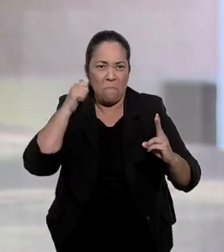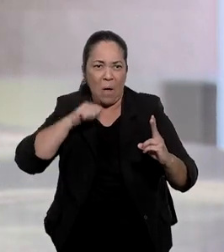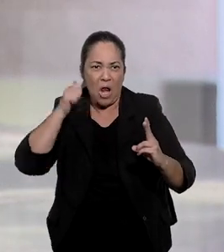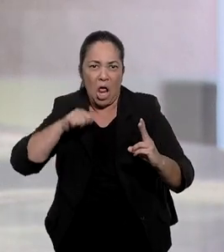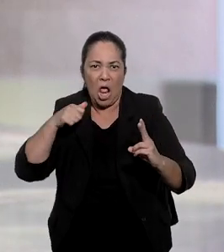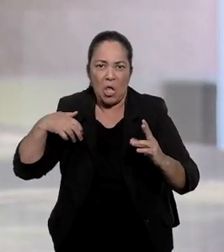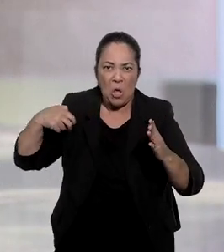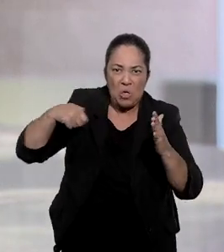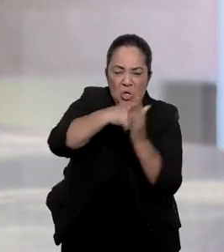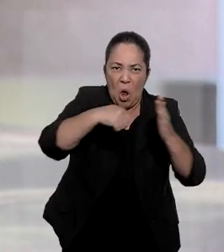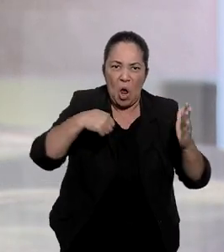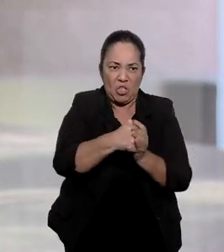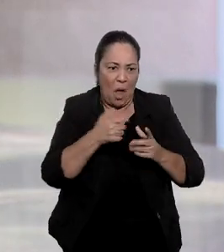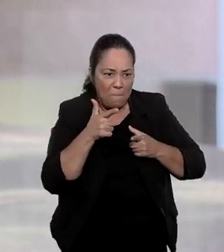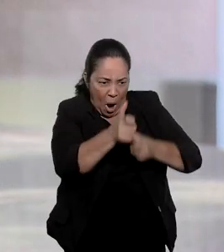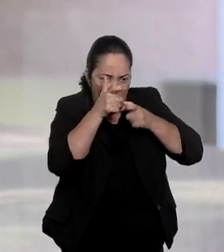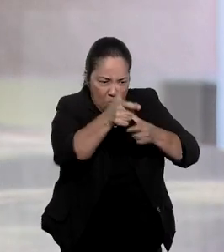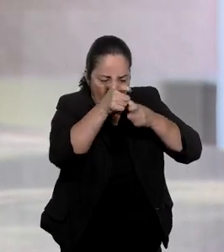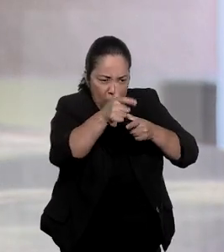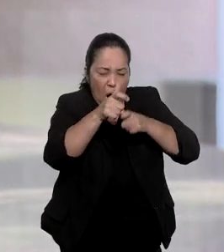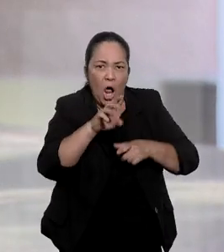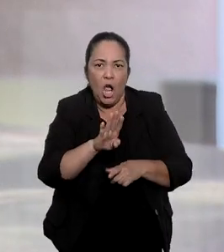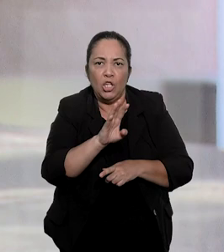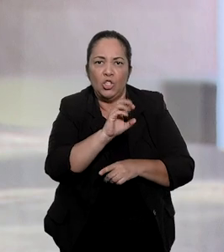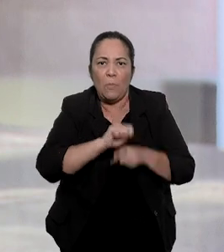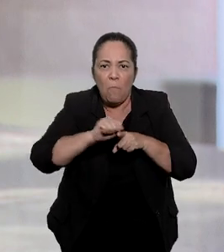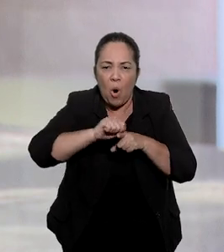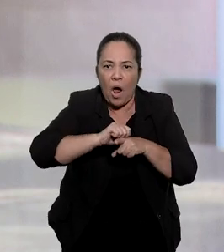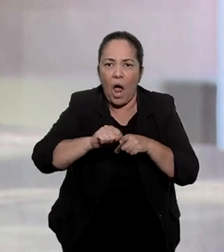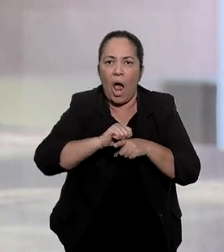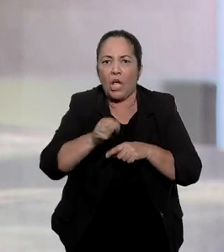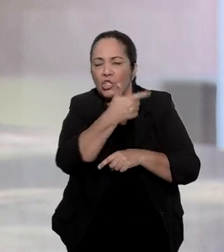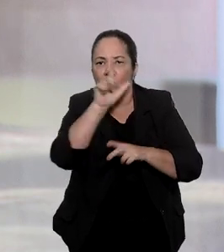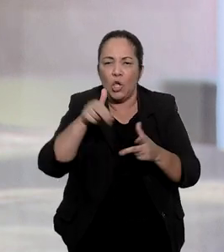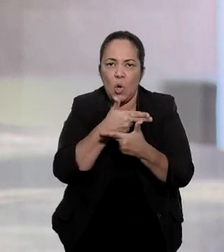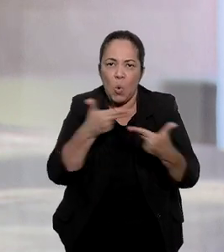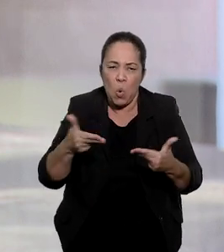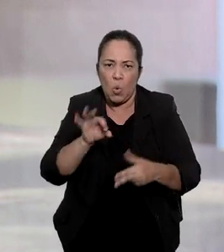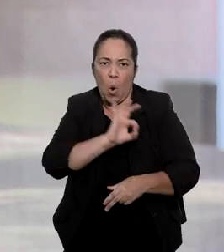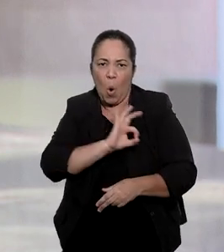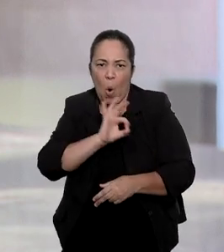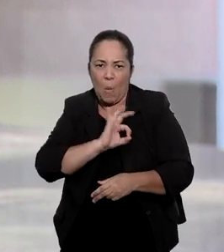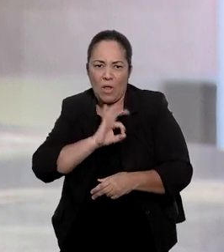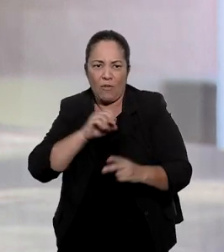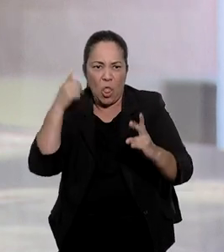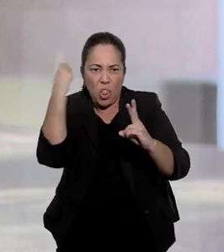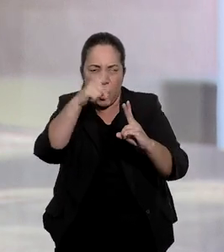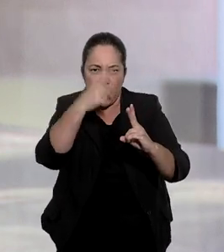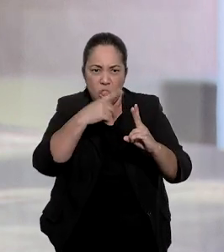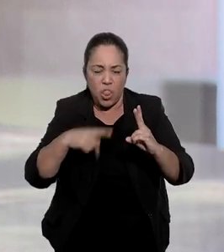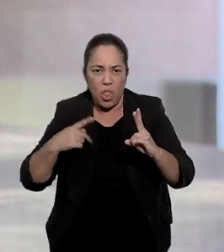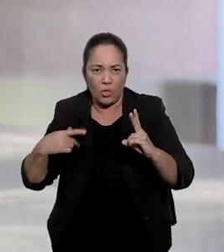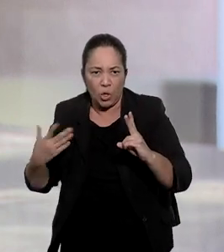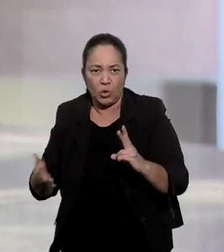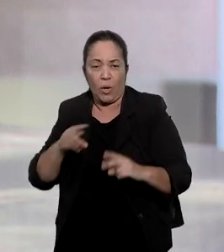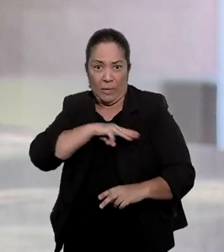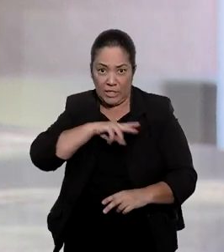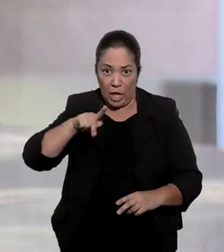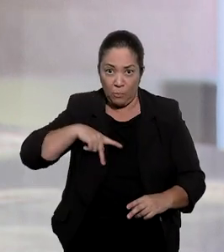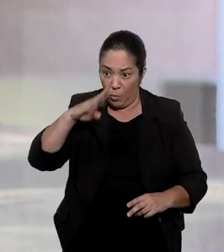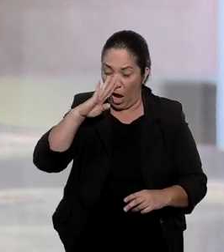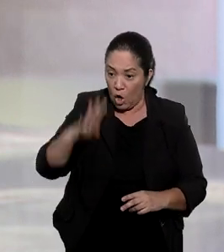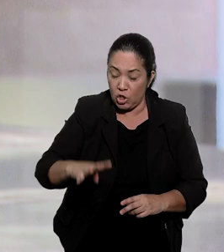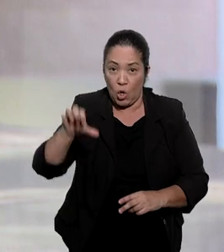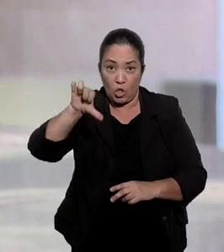golpes de cabo de vassoura e tiros de borracha. Os policiais foram acusados de tortura pelo Ministério Público Federal. Em